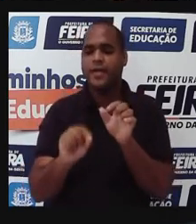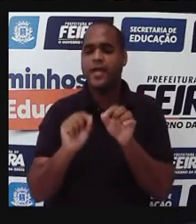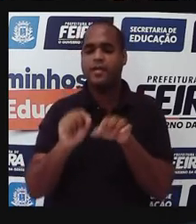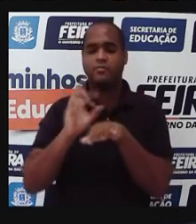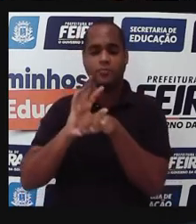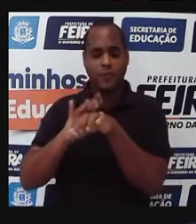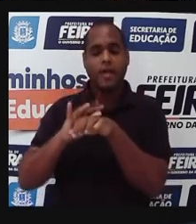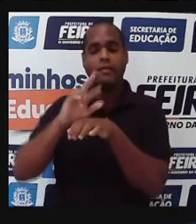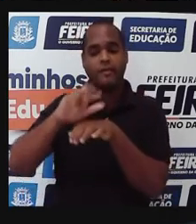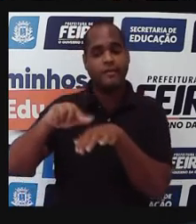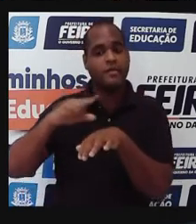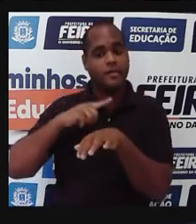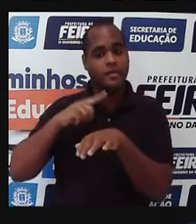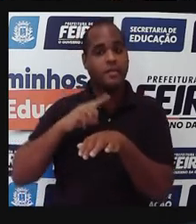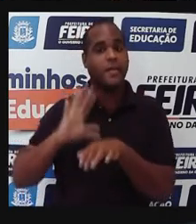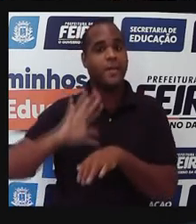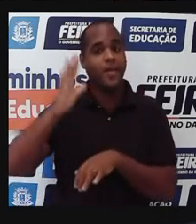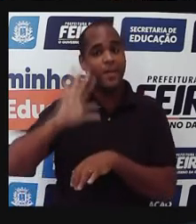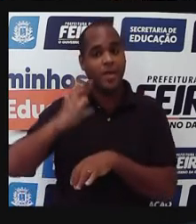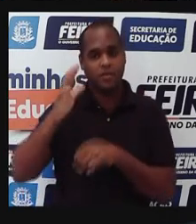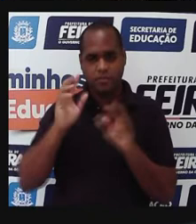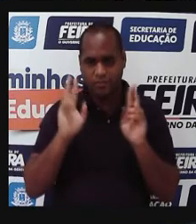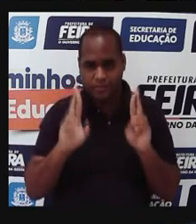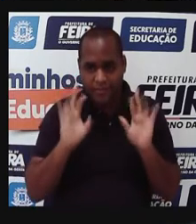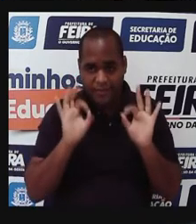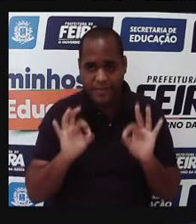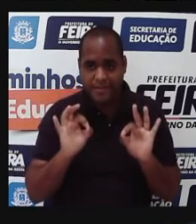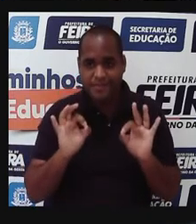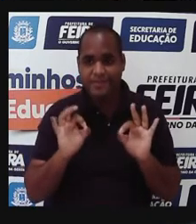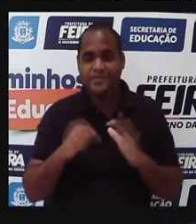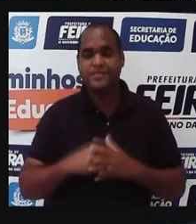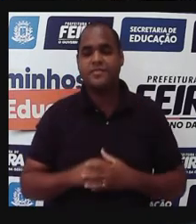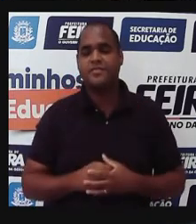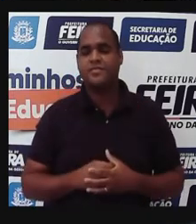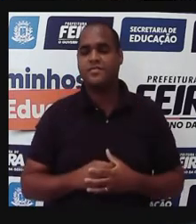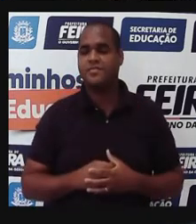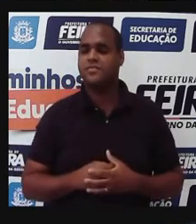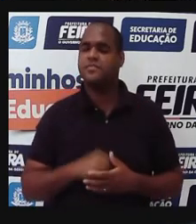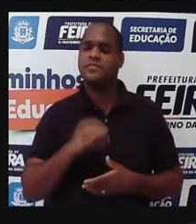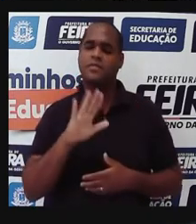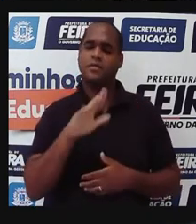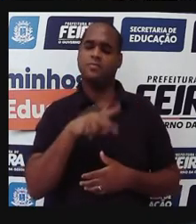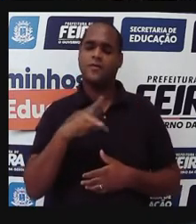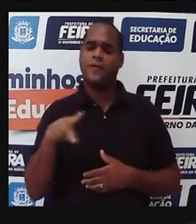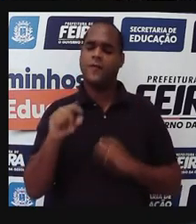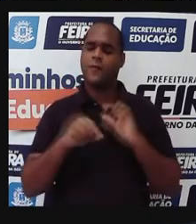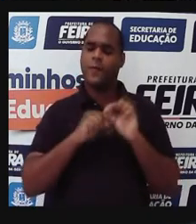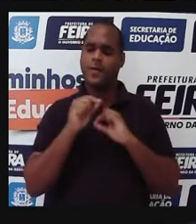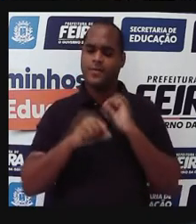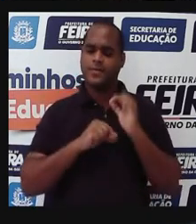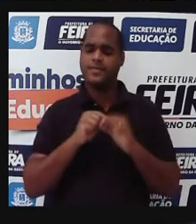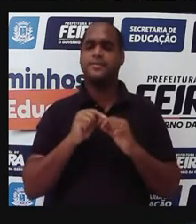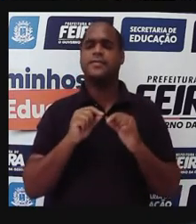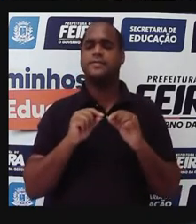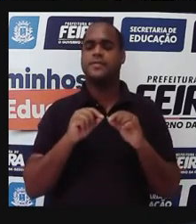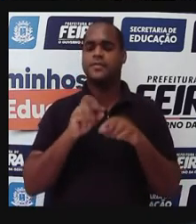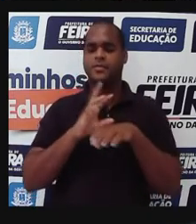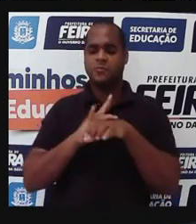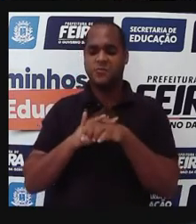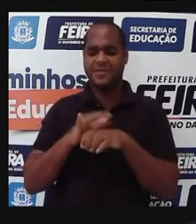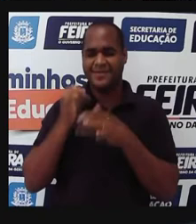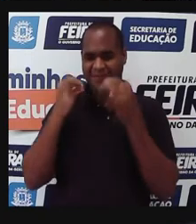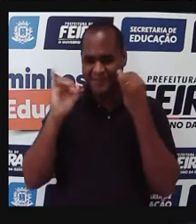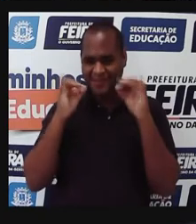negligenciadas e emergentes. Tranquilo até aqui? Mas, Pró, o que é afinal doenças